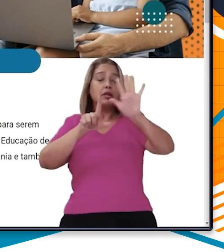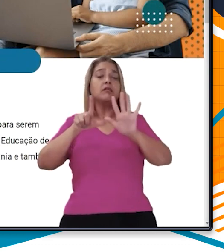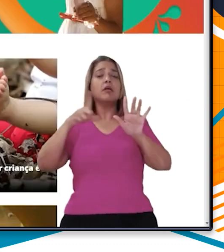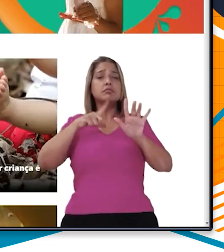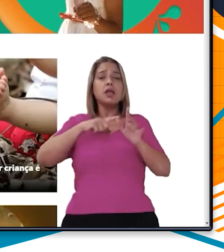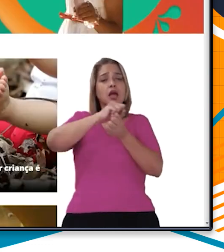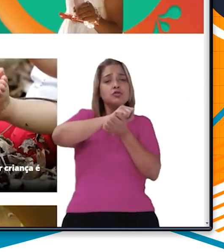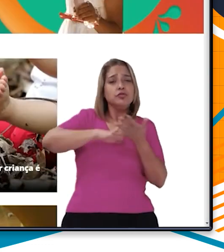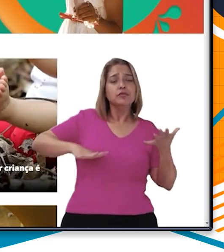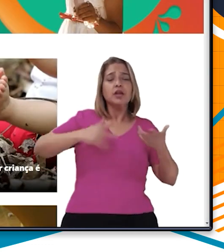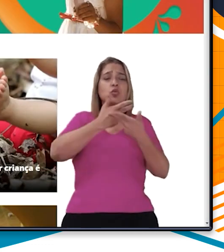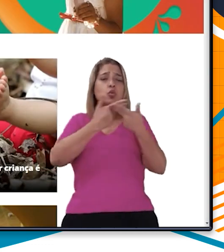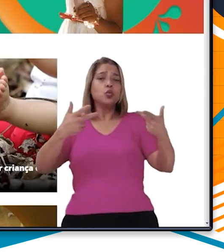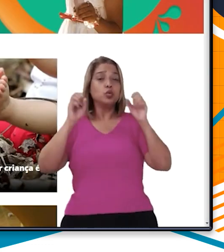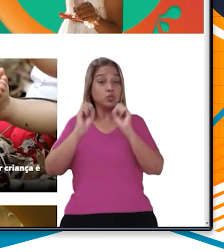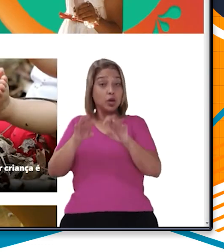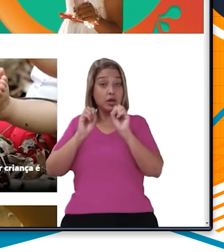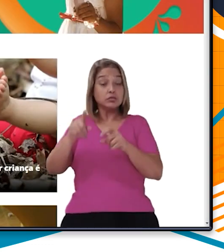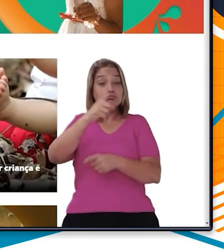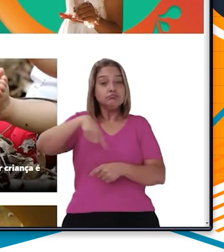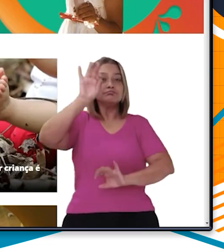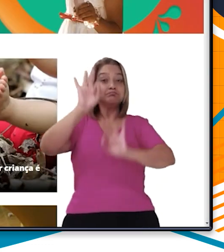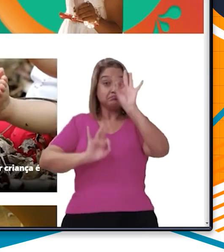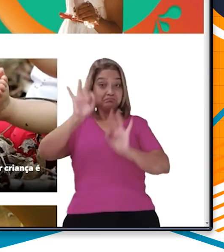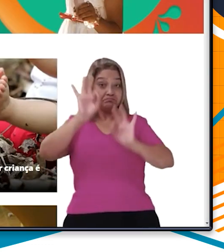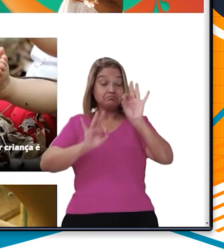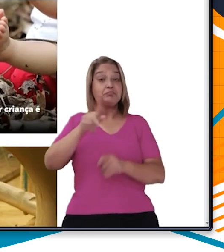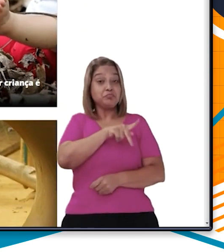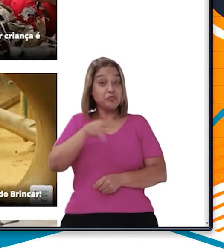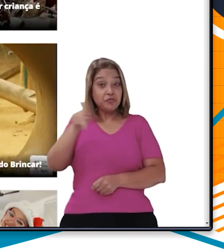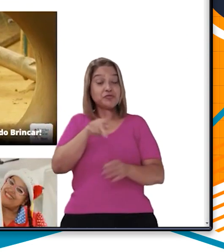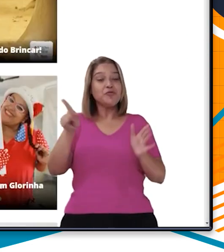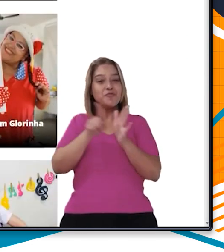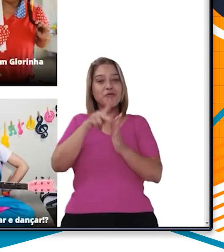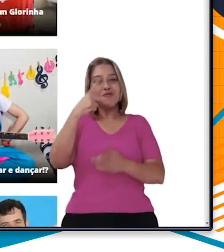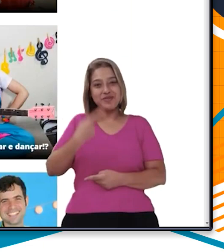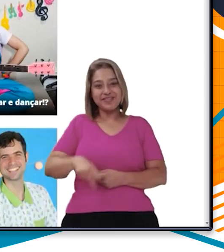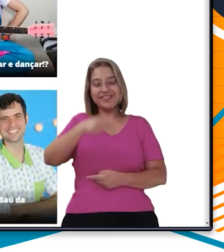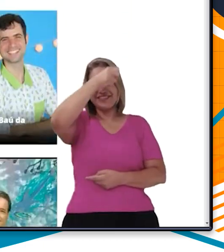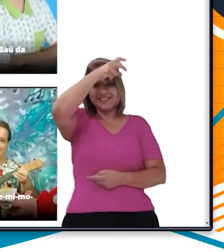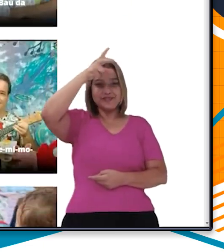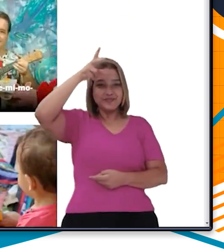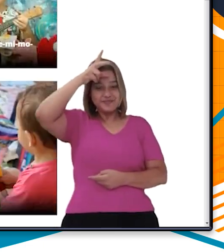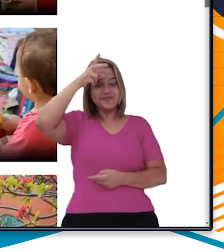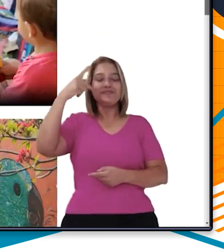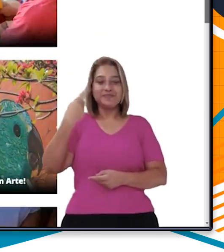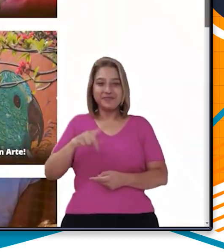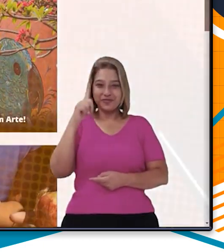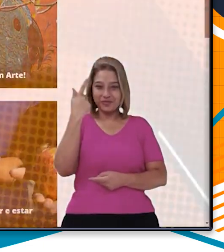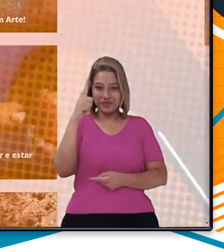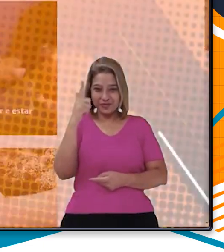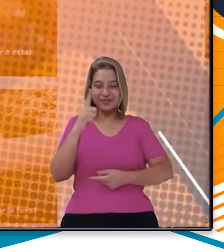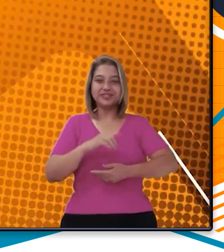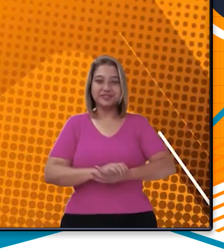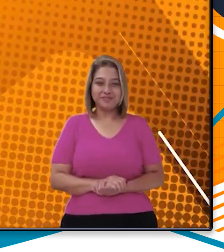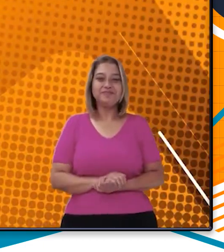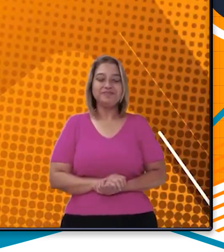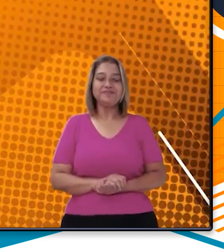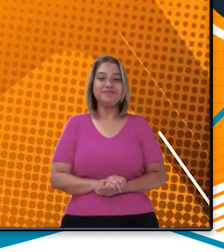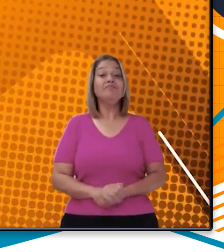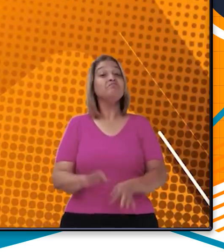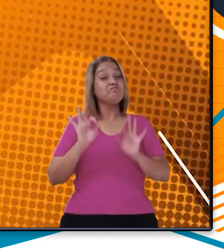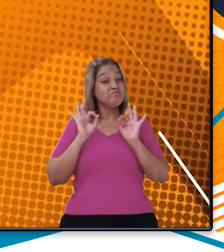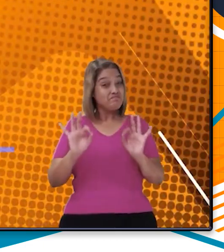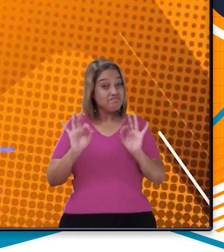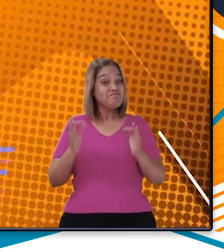recursos educativos elaborados pelos nossos professores aqui da Rede Municipal de Educação de Goiânia. É isso